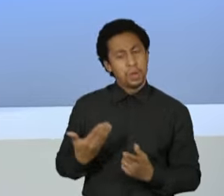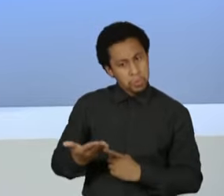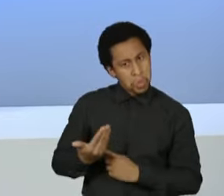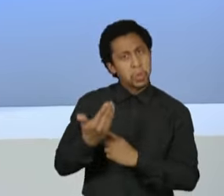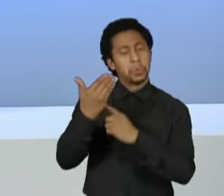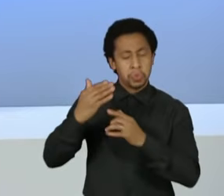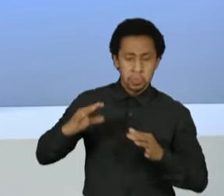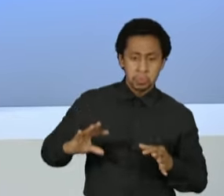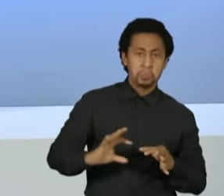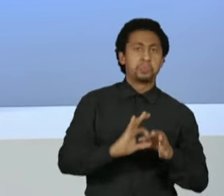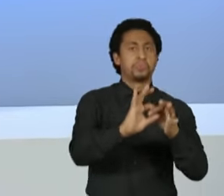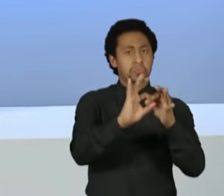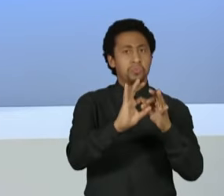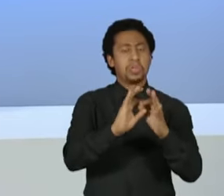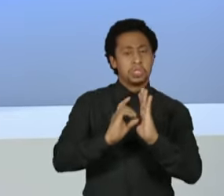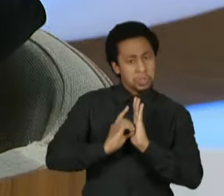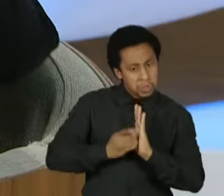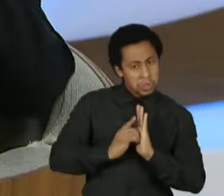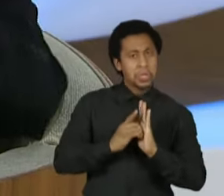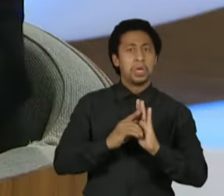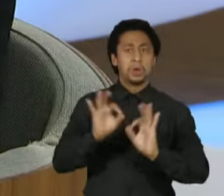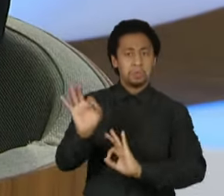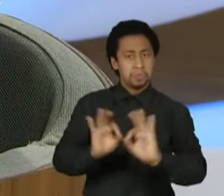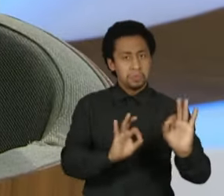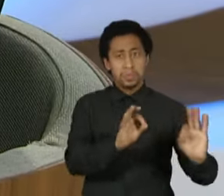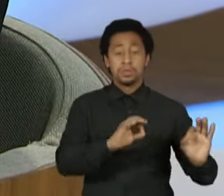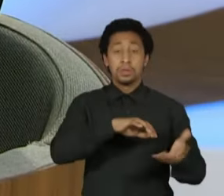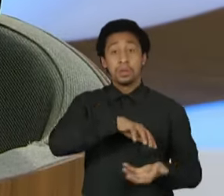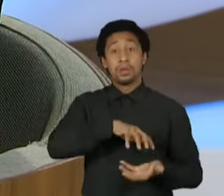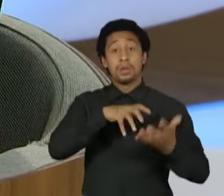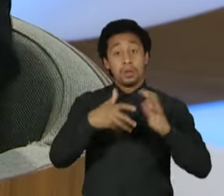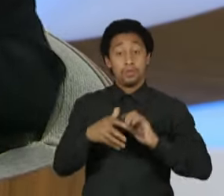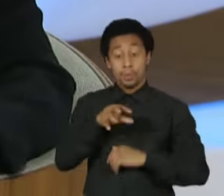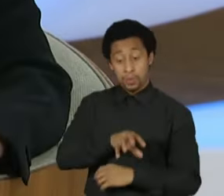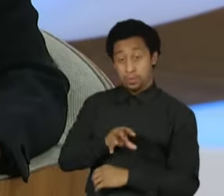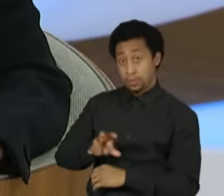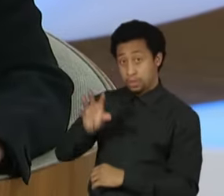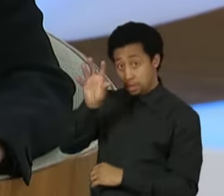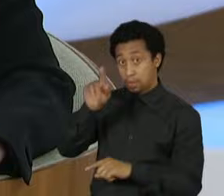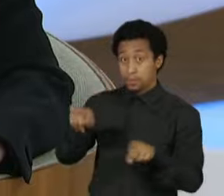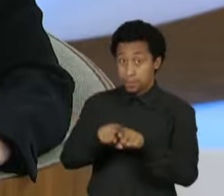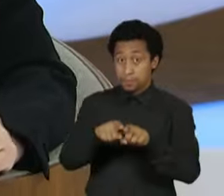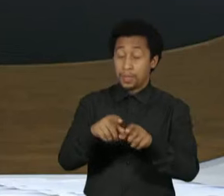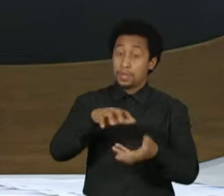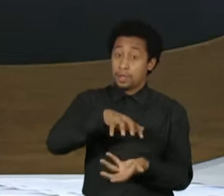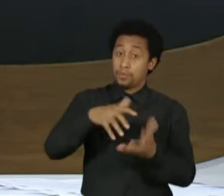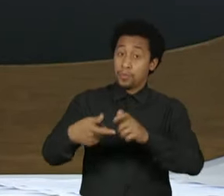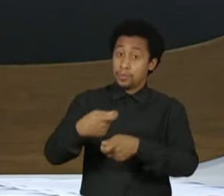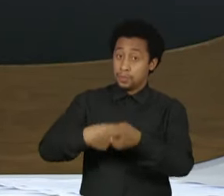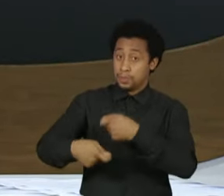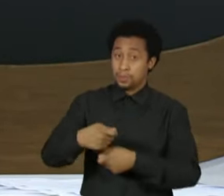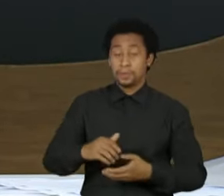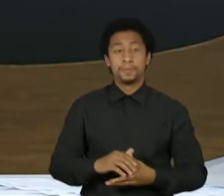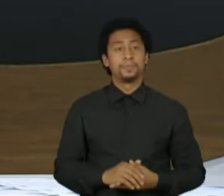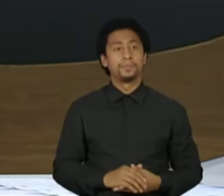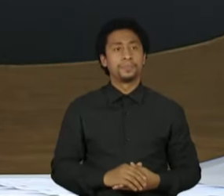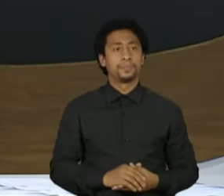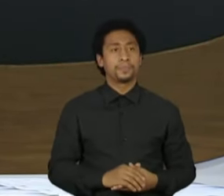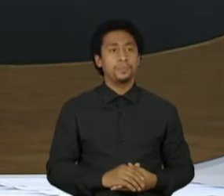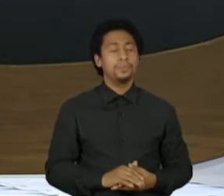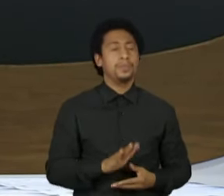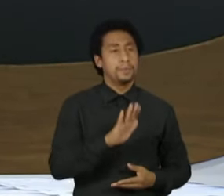digitalizando, unificando as políticas públicas, uma verdadeira reforma de Estado e, dentre elas, a reforma administrativa. Senadora, mas só para pagar esse